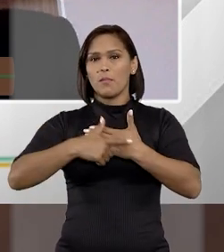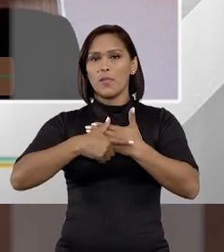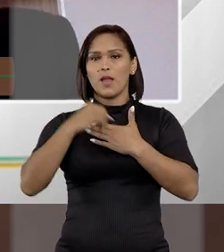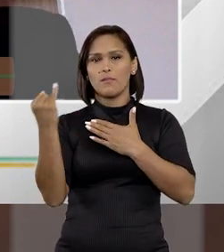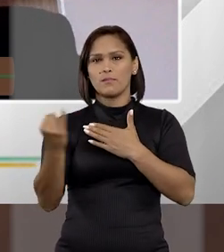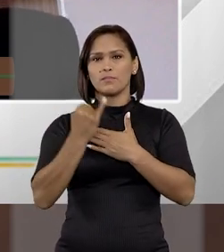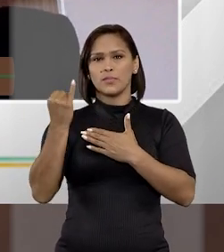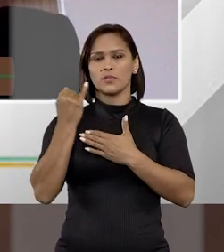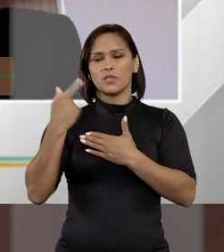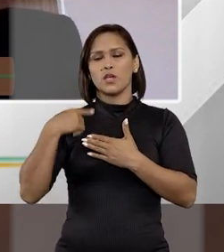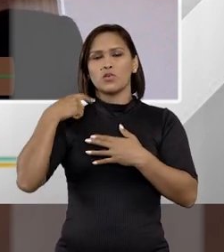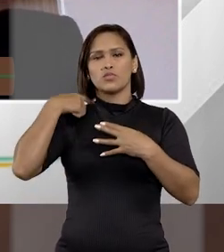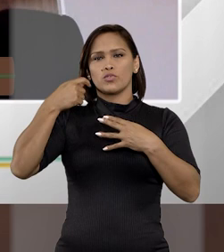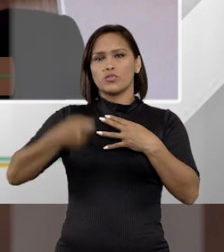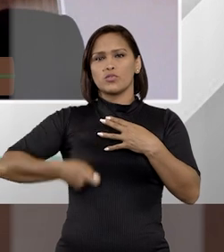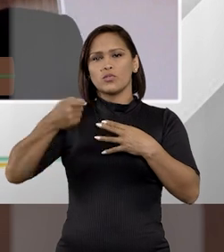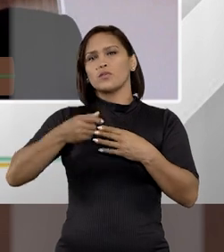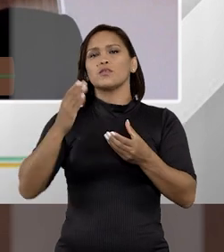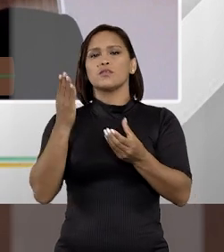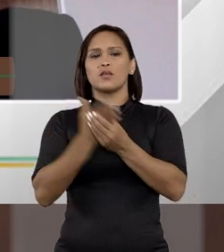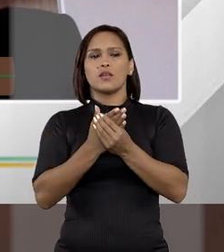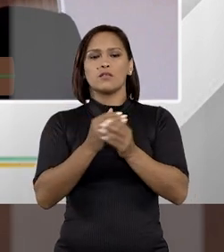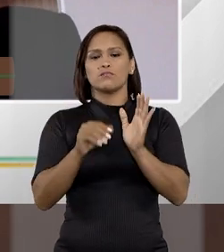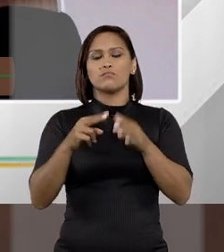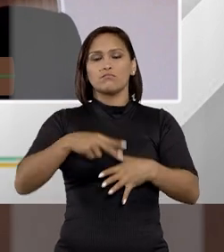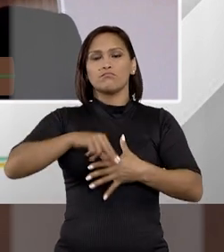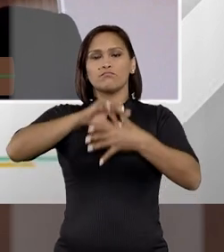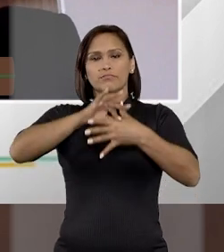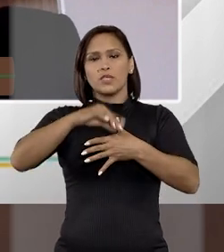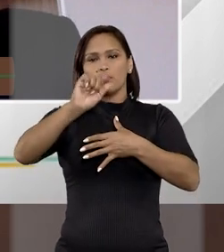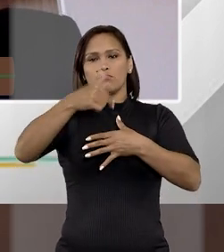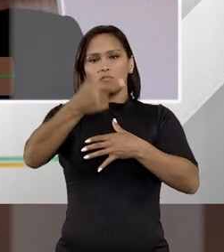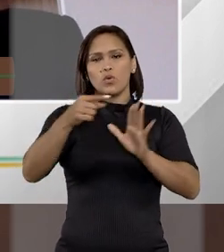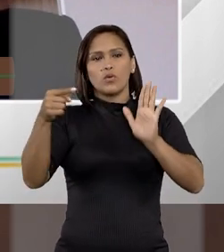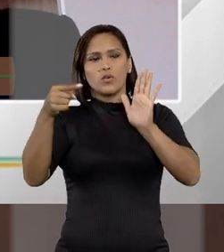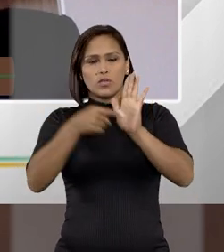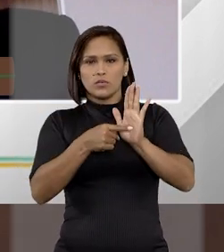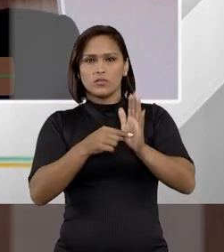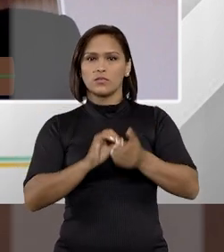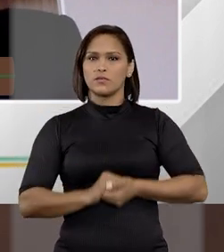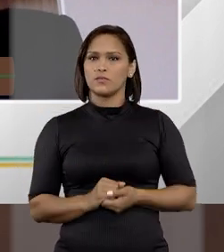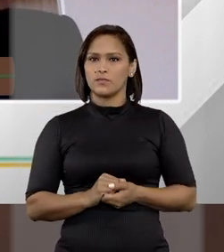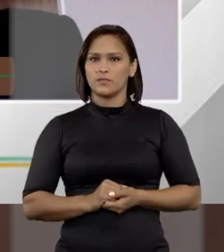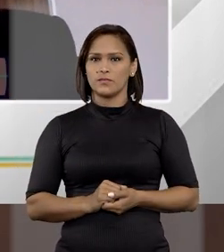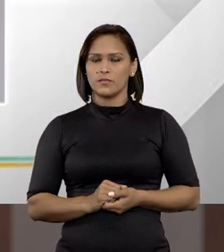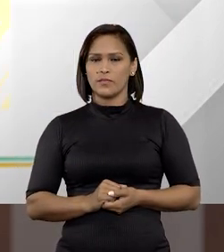papel importantíssimo do juiz da causa que ele assume a partir do recebimento da denúncia ou da queixa.